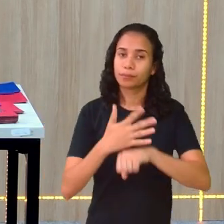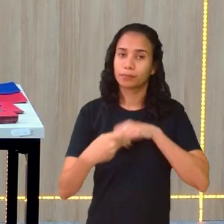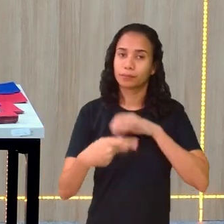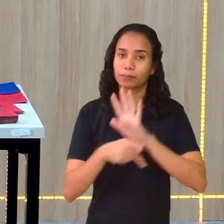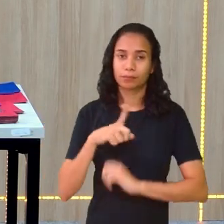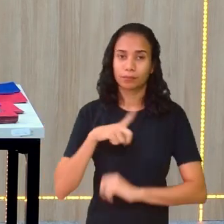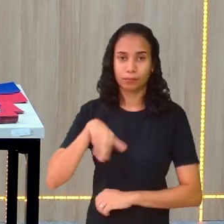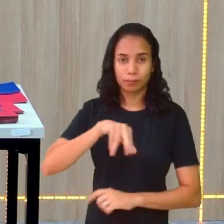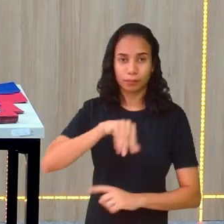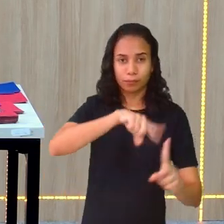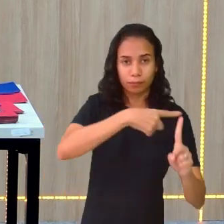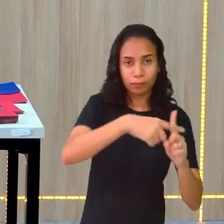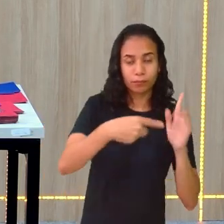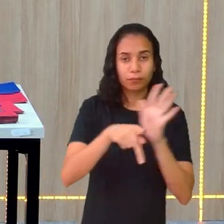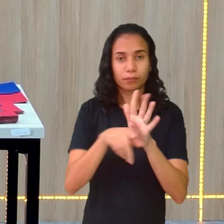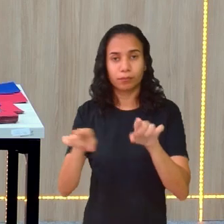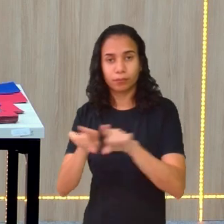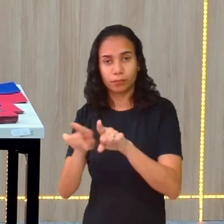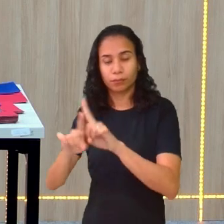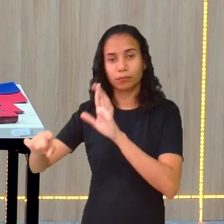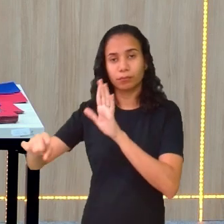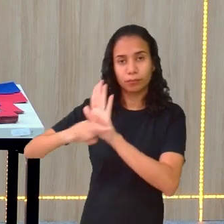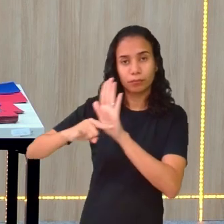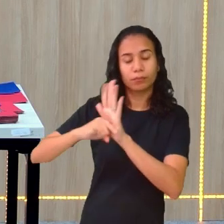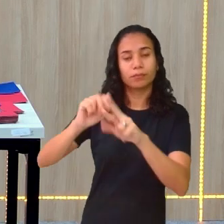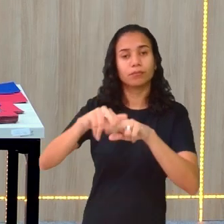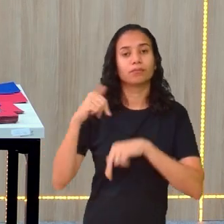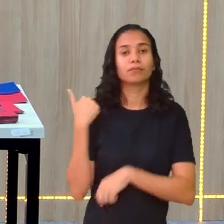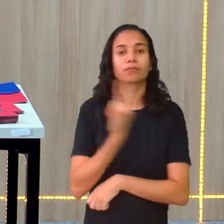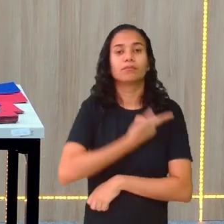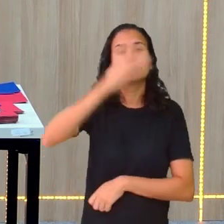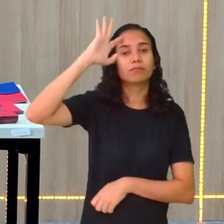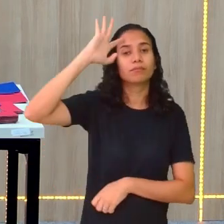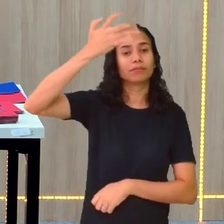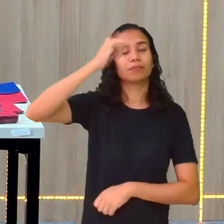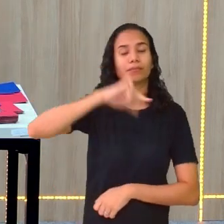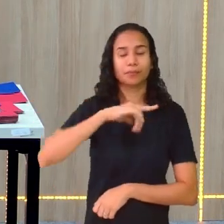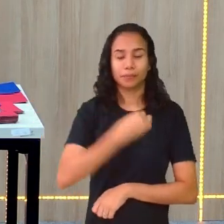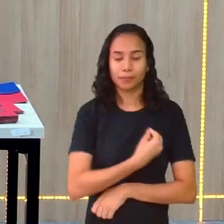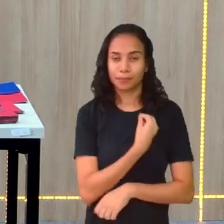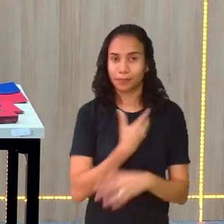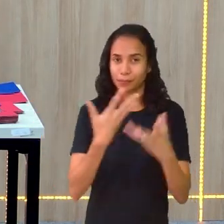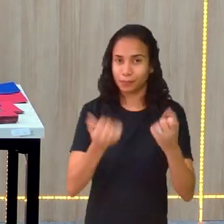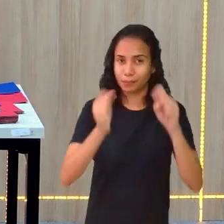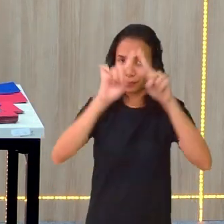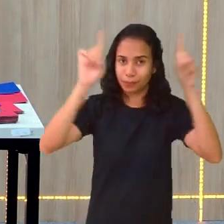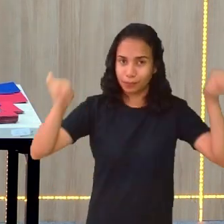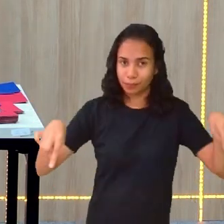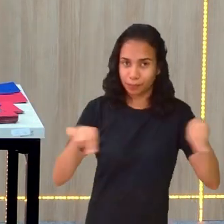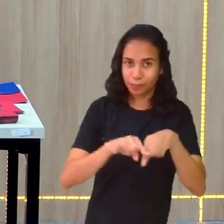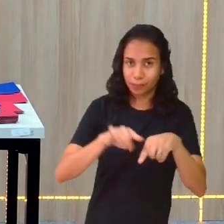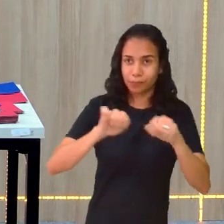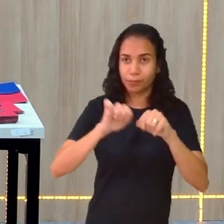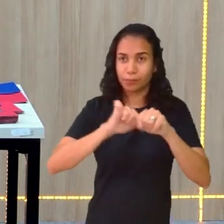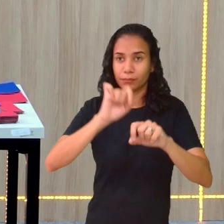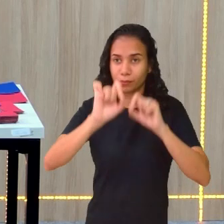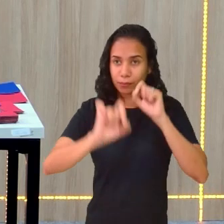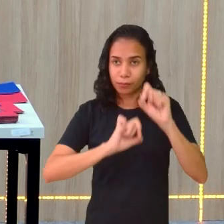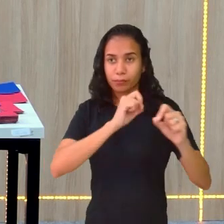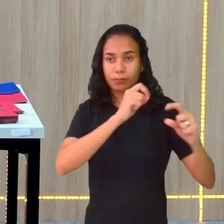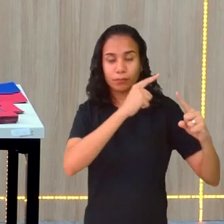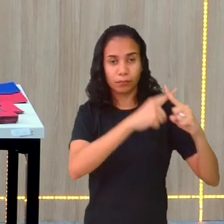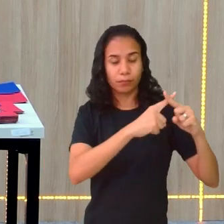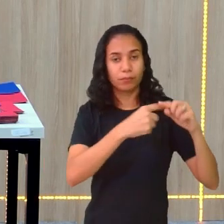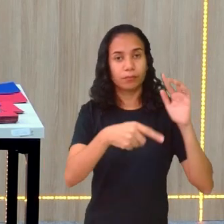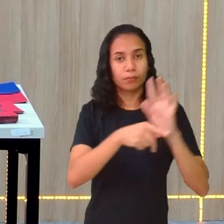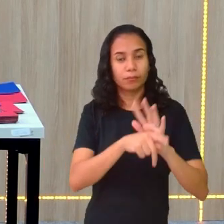maneira que serve para o positivo e para negativo? Porque aí a gente resolve isso. Bora aqui para o quadro. O é que eu fiz? Peguei o x,